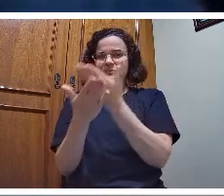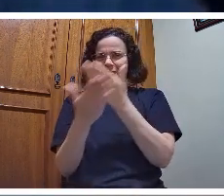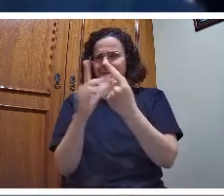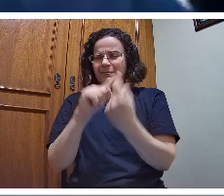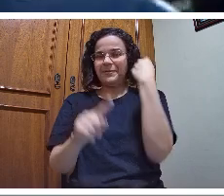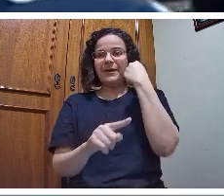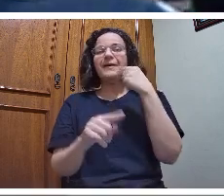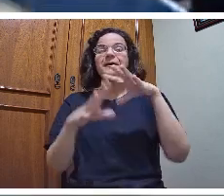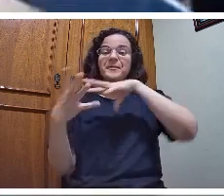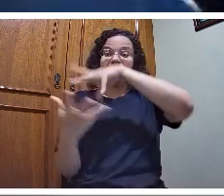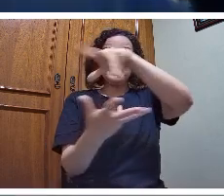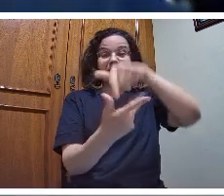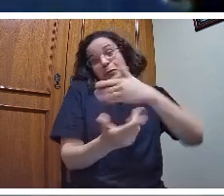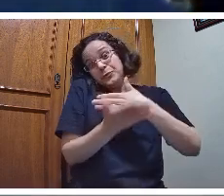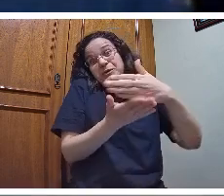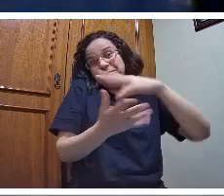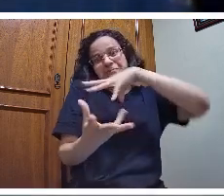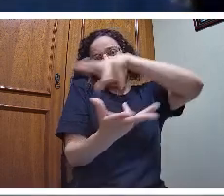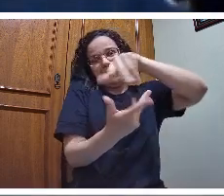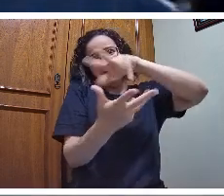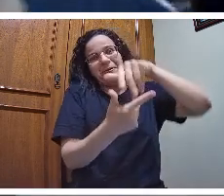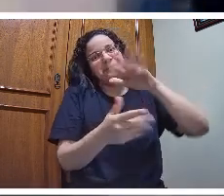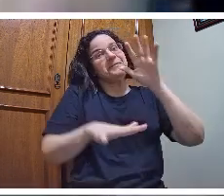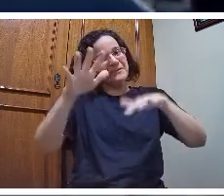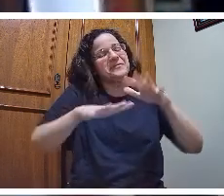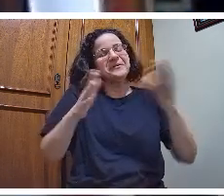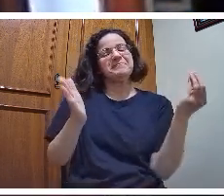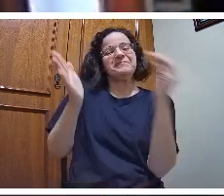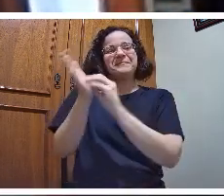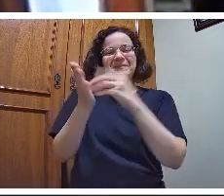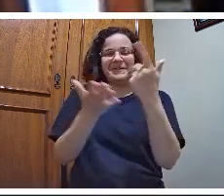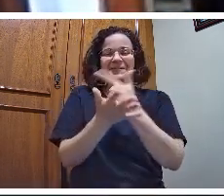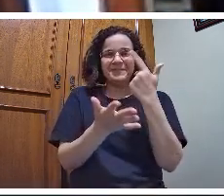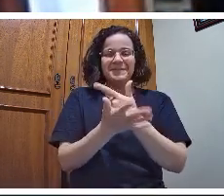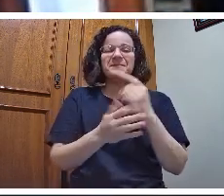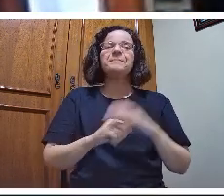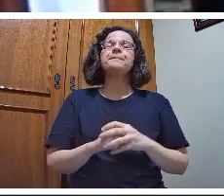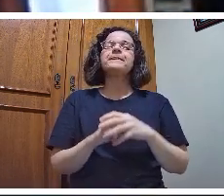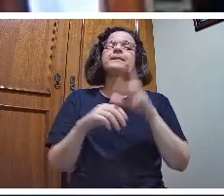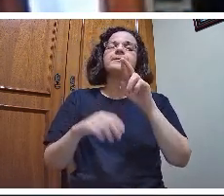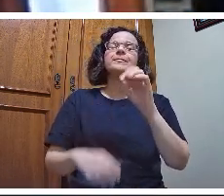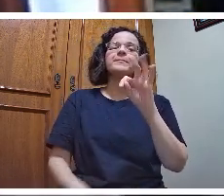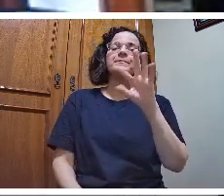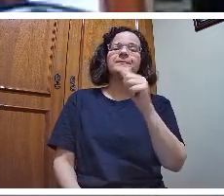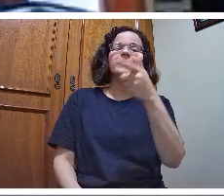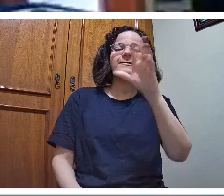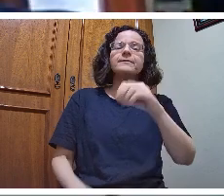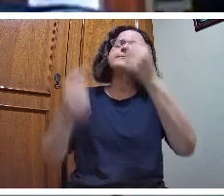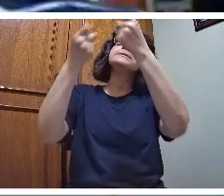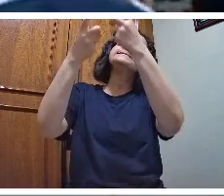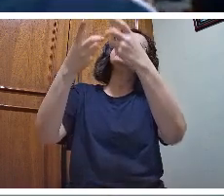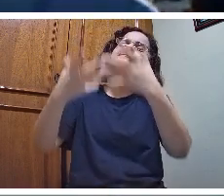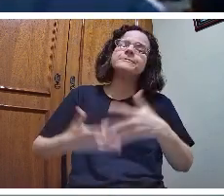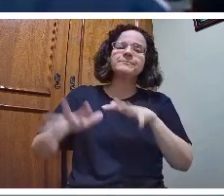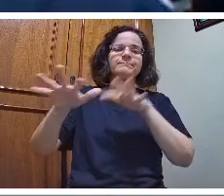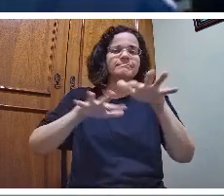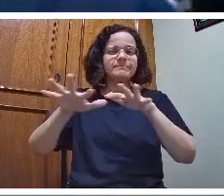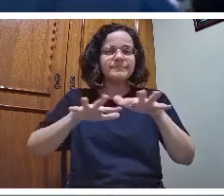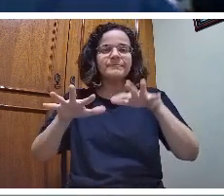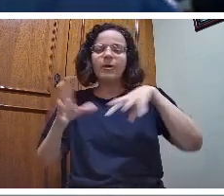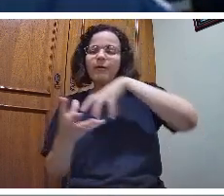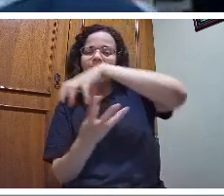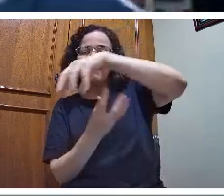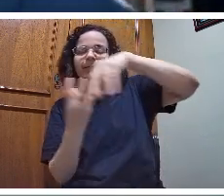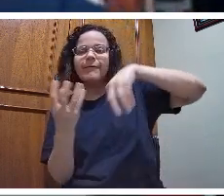girando, então alguma coisa deve estar lá. Rotação e aquele movimento explica o movimento e dura em